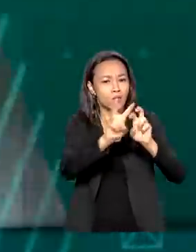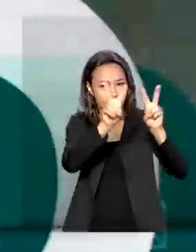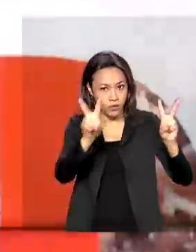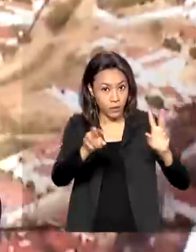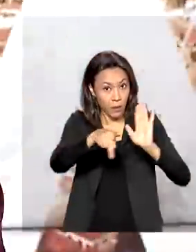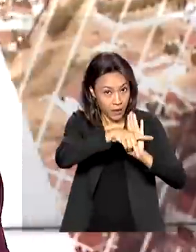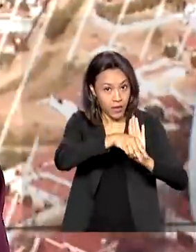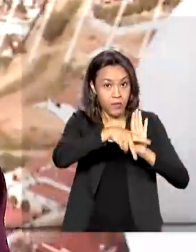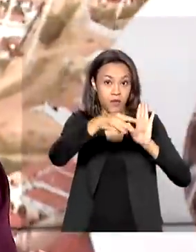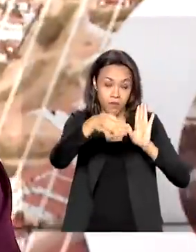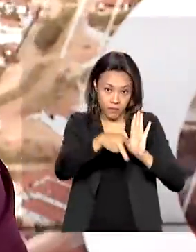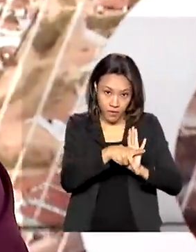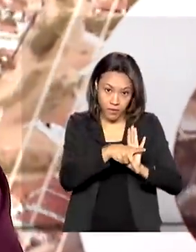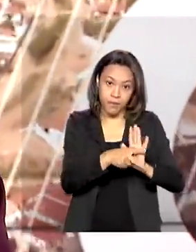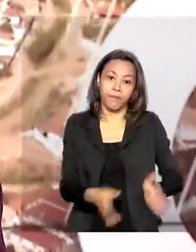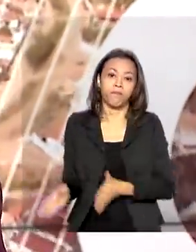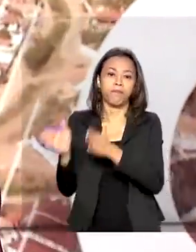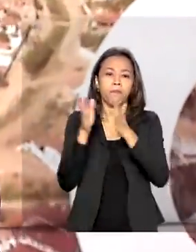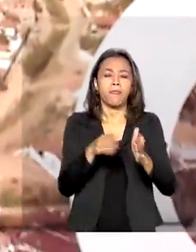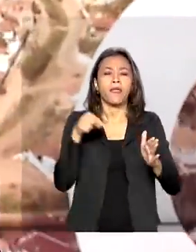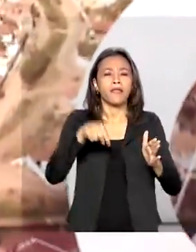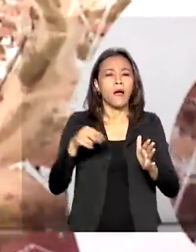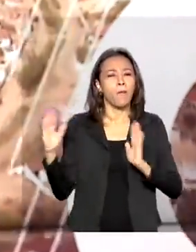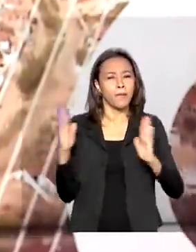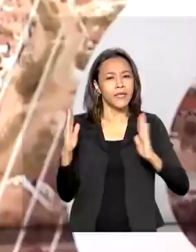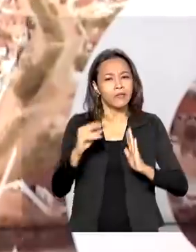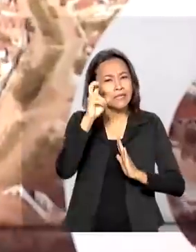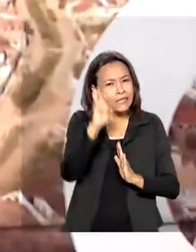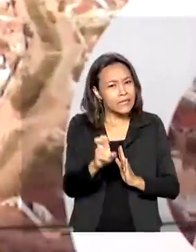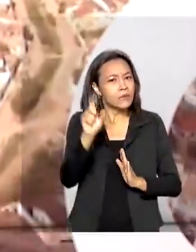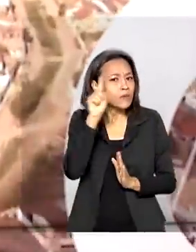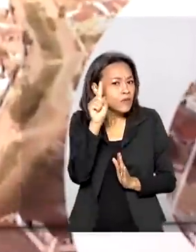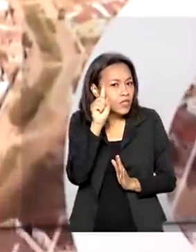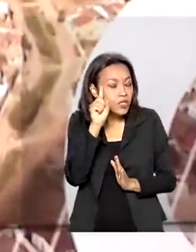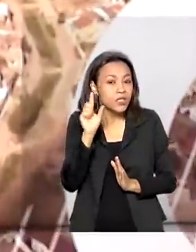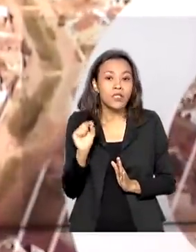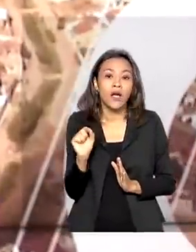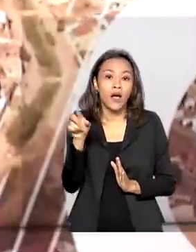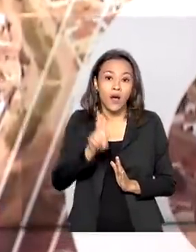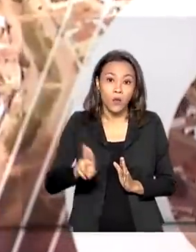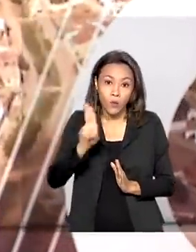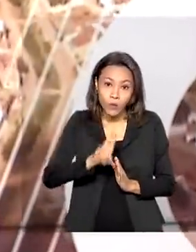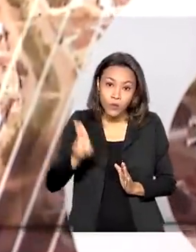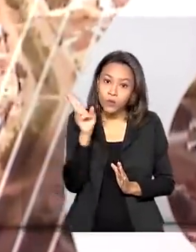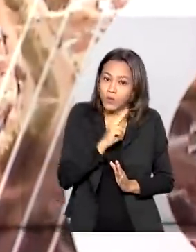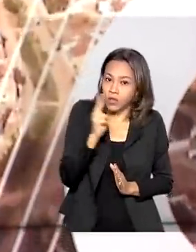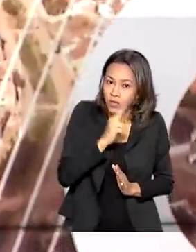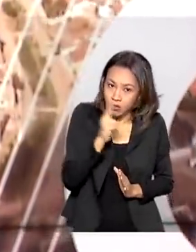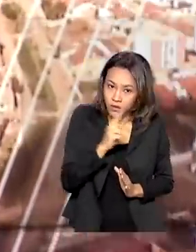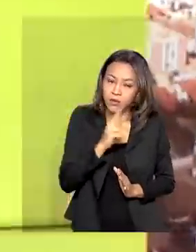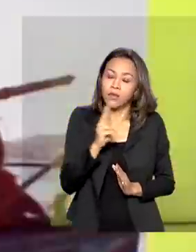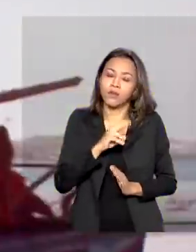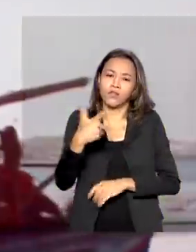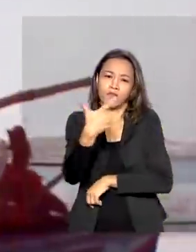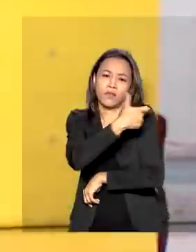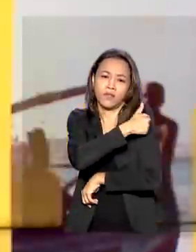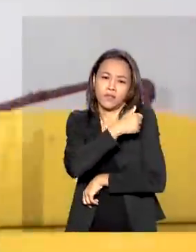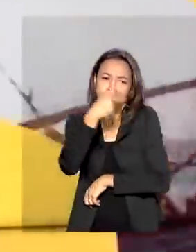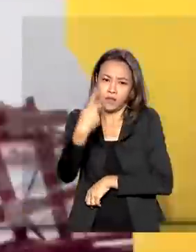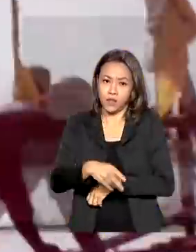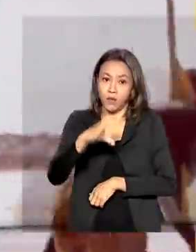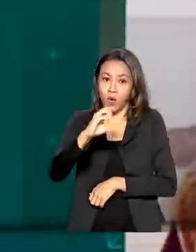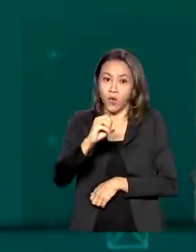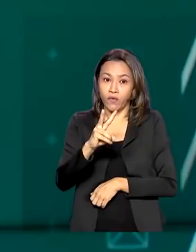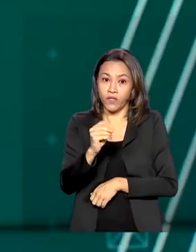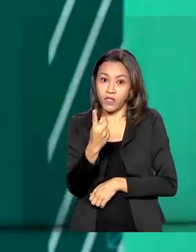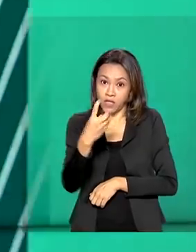artigos dá até cinco dias para a agência autorizar o uso emergencial no Brasil de vacinas contra a covid-19 que já tenham